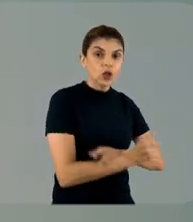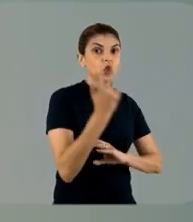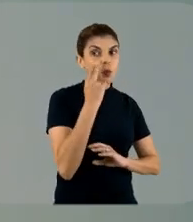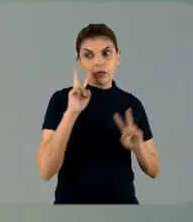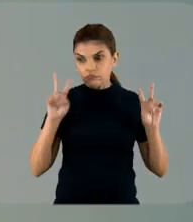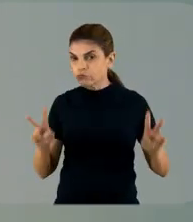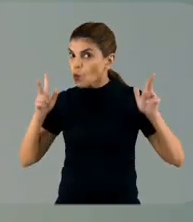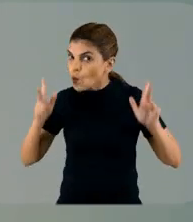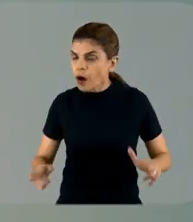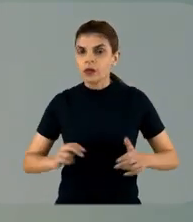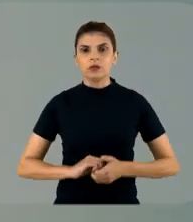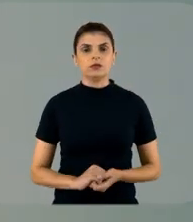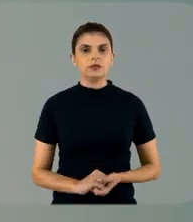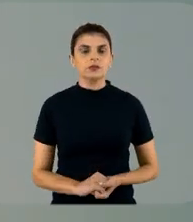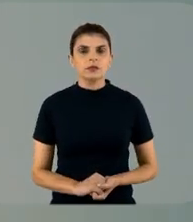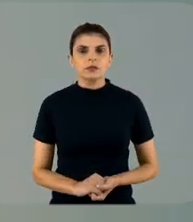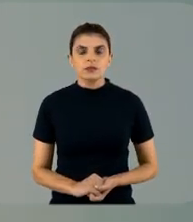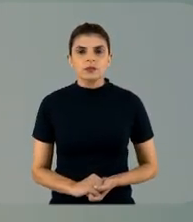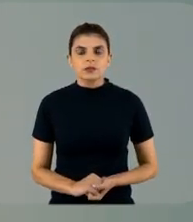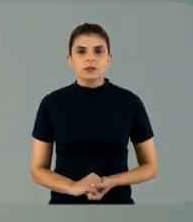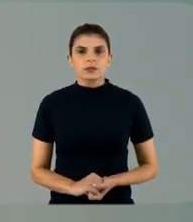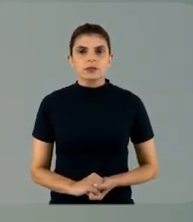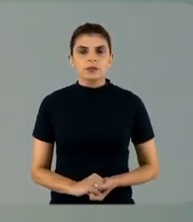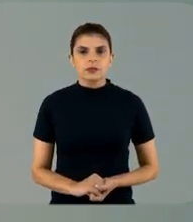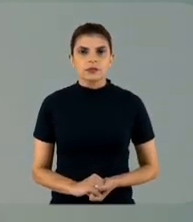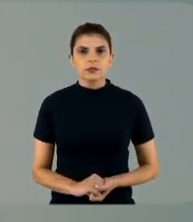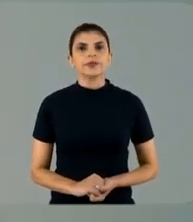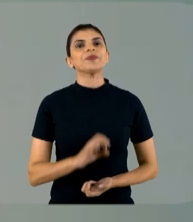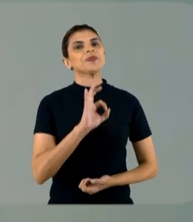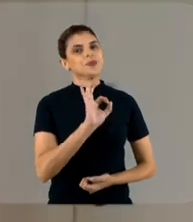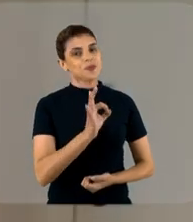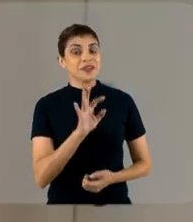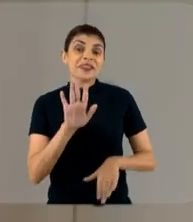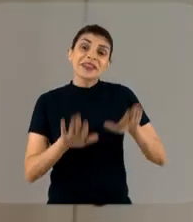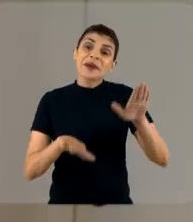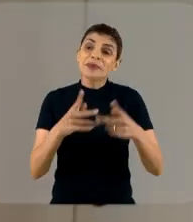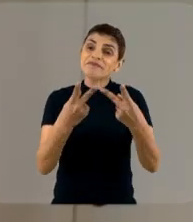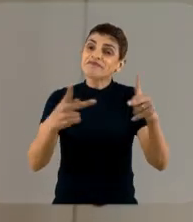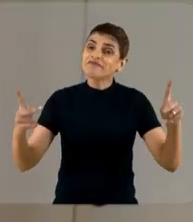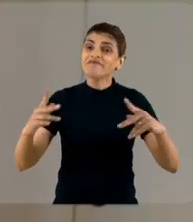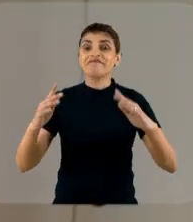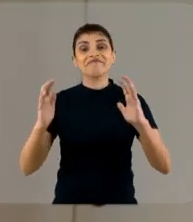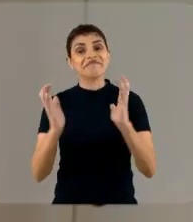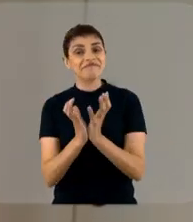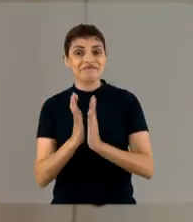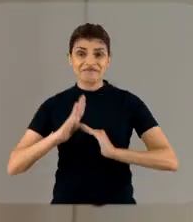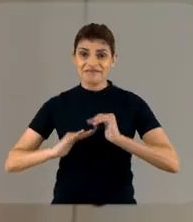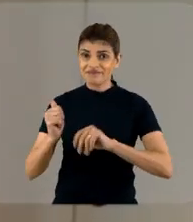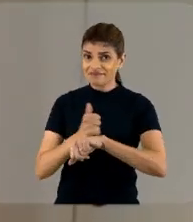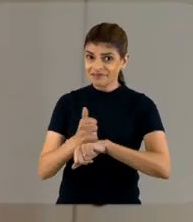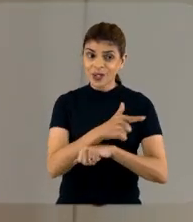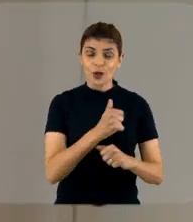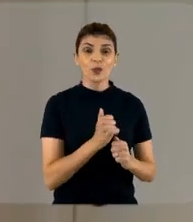nos partos normais? Questão do Alessandro. Aí eu acho que vai de encontro também, né, com o a doutora